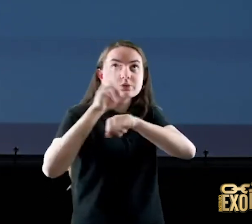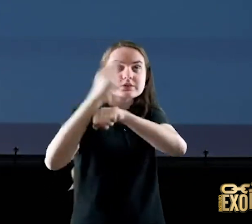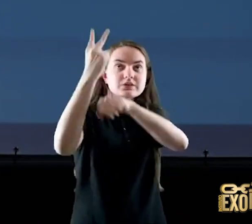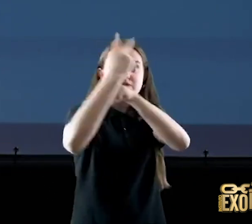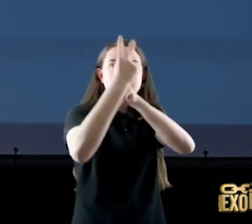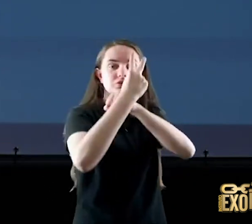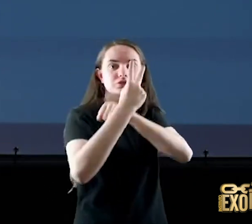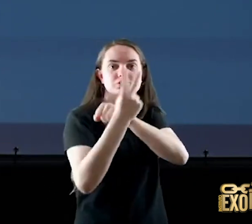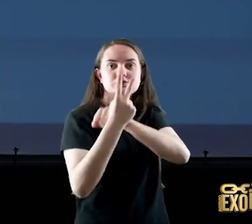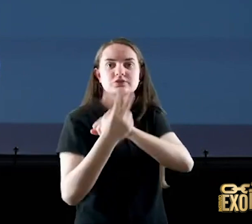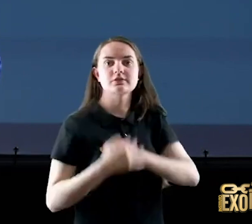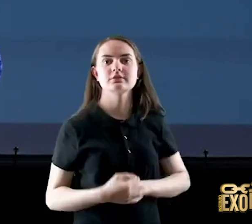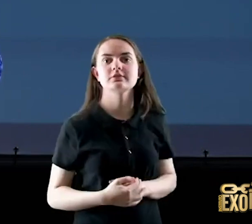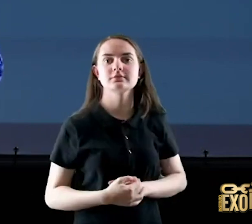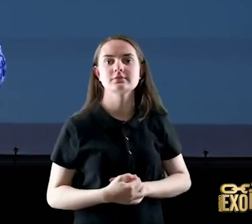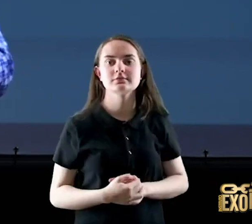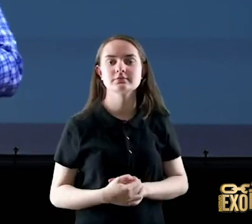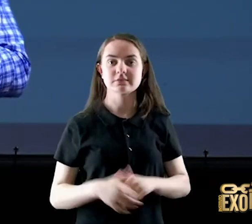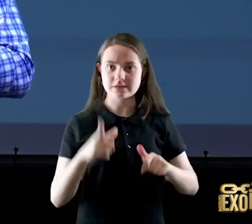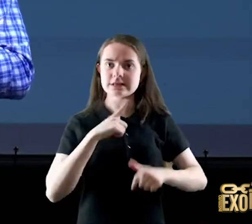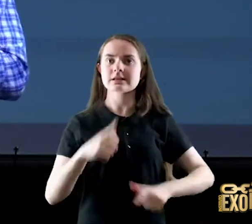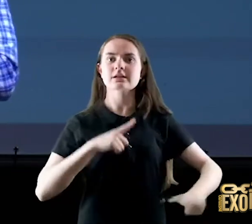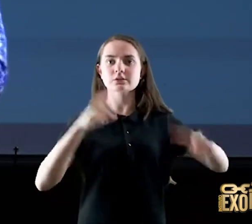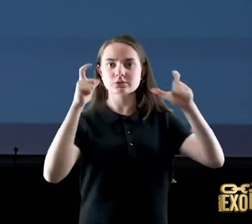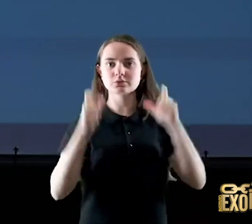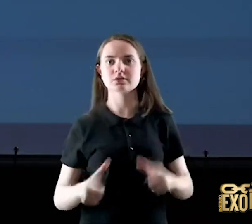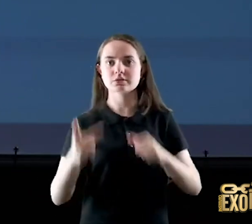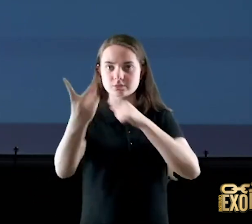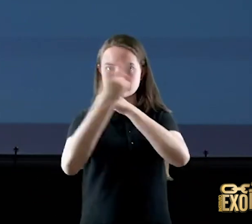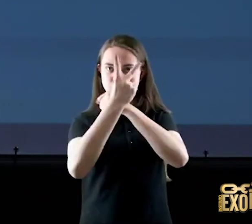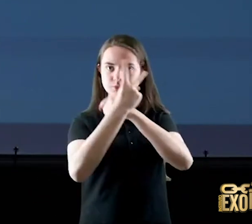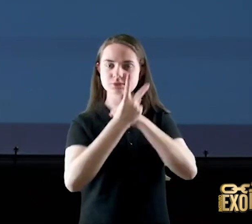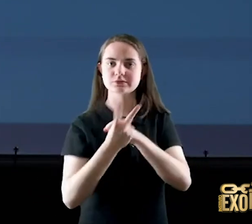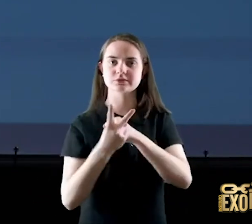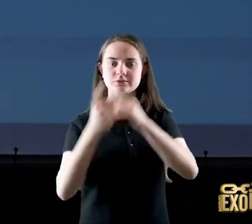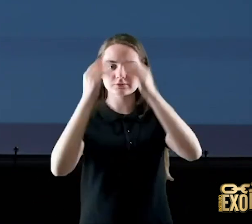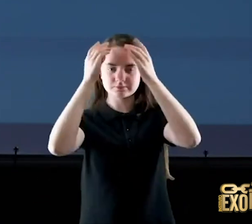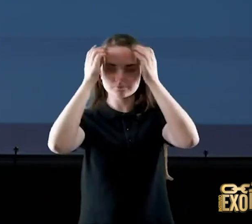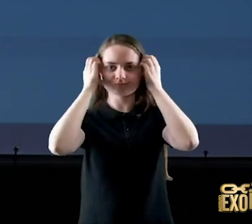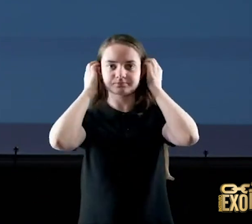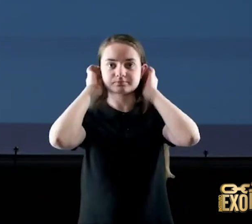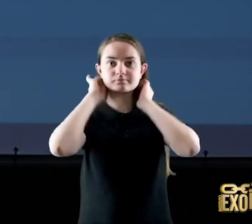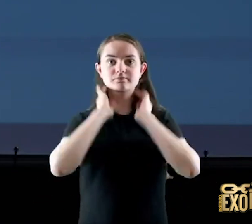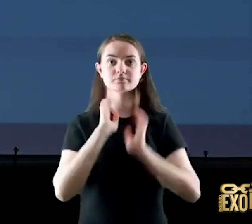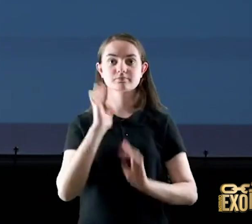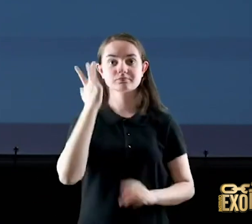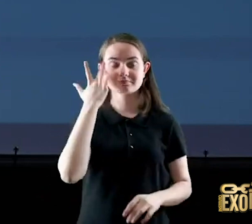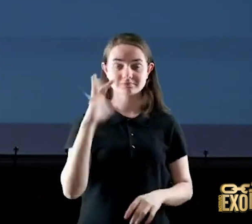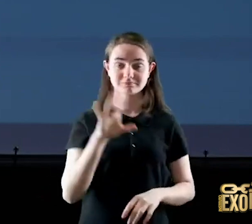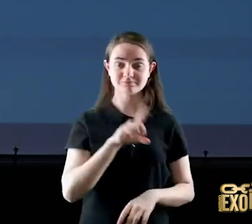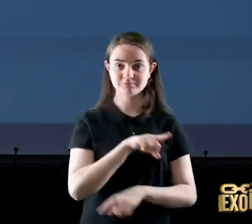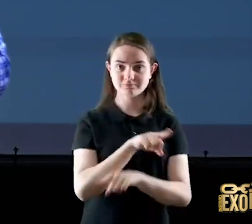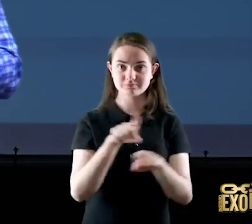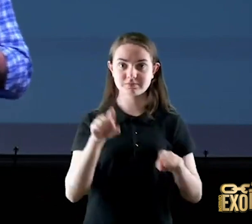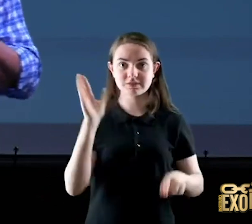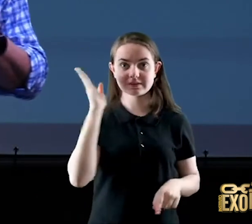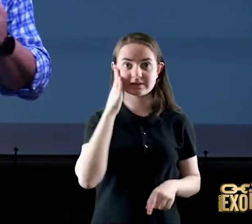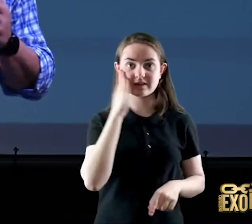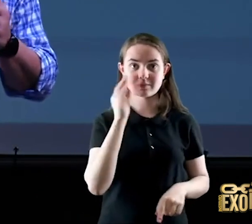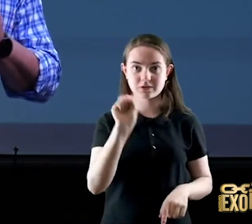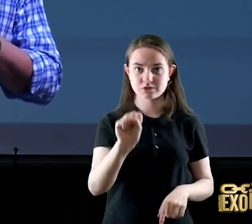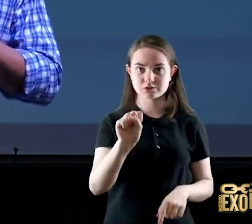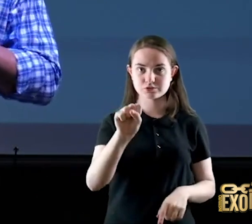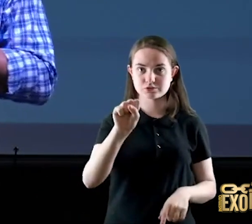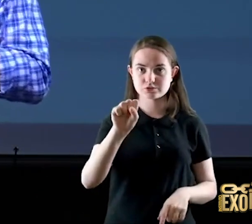há um lugar de proteção há um lugar de segurança eu não sei se você sabe disso a Suíça é um país que